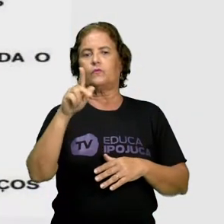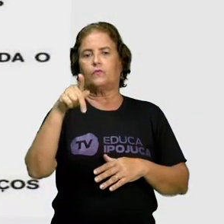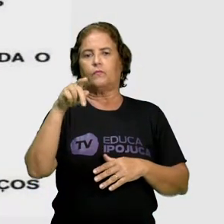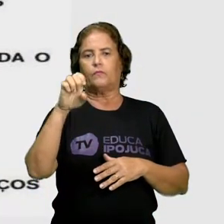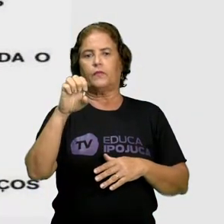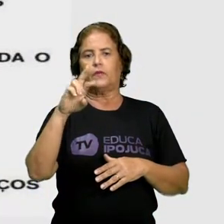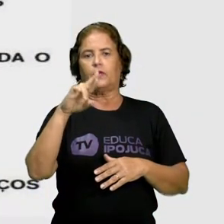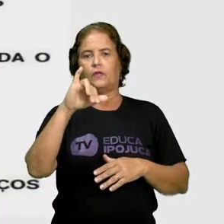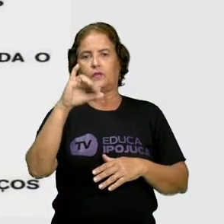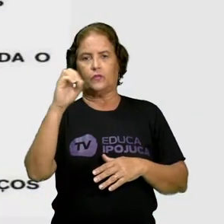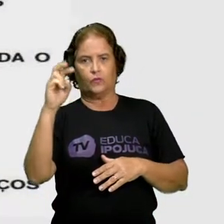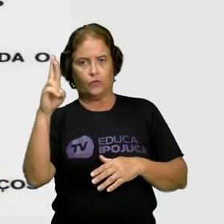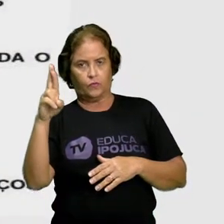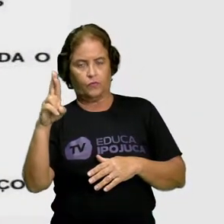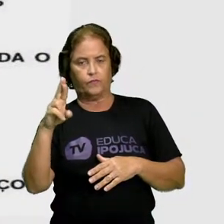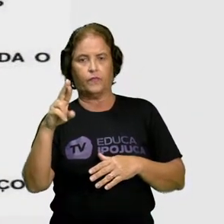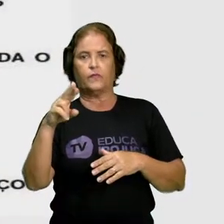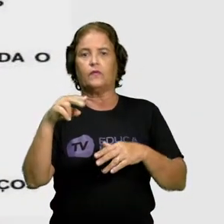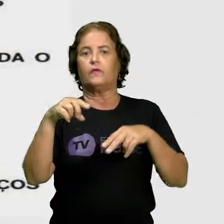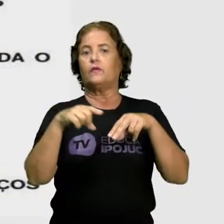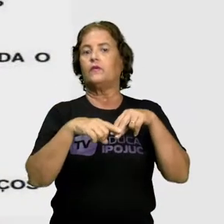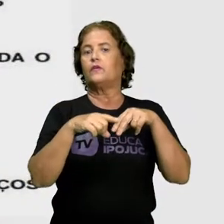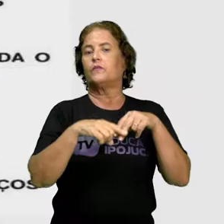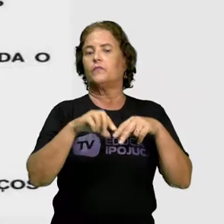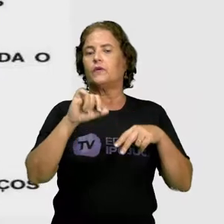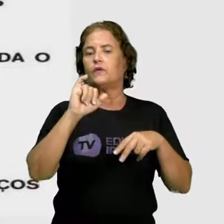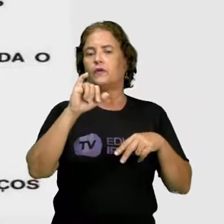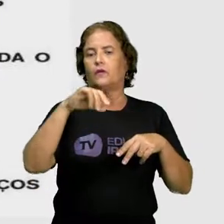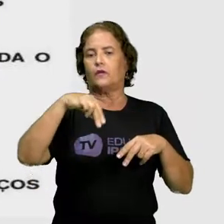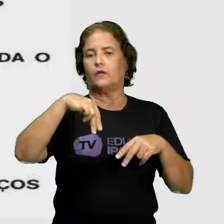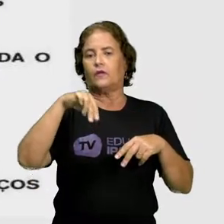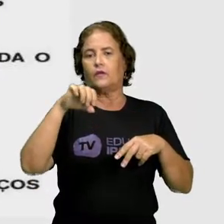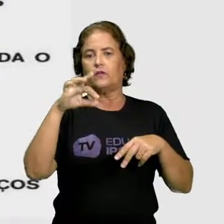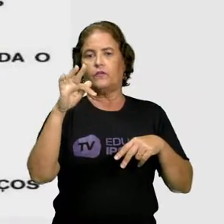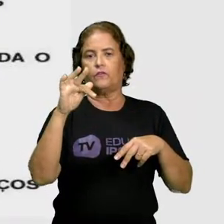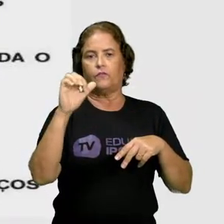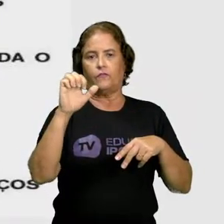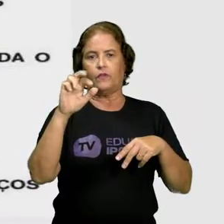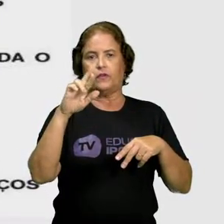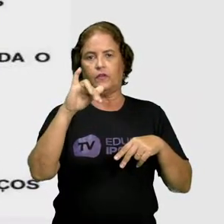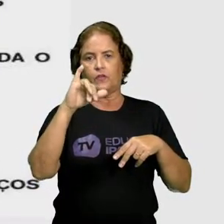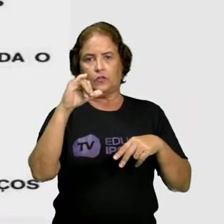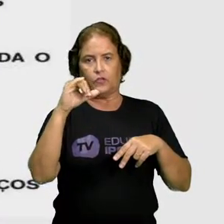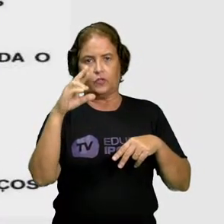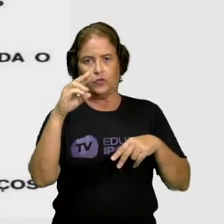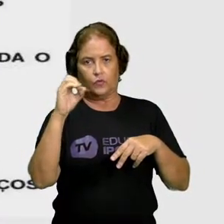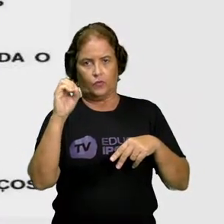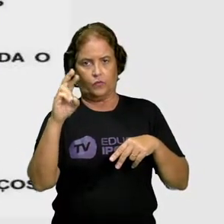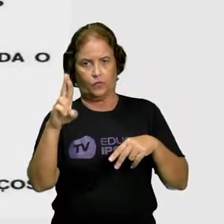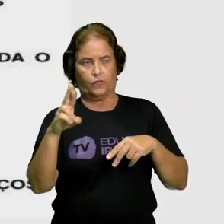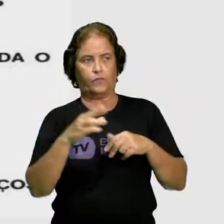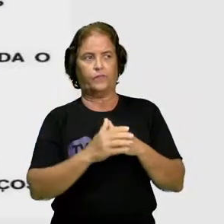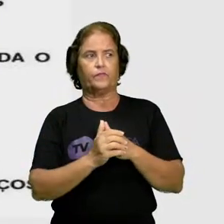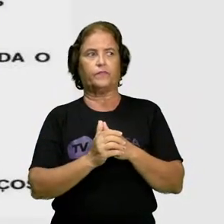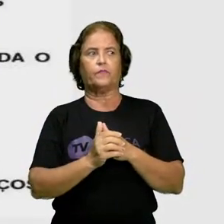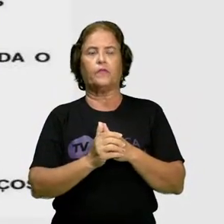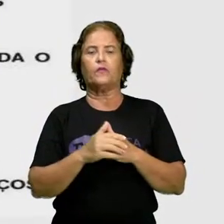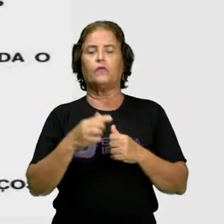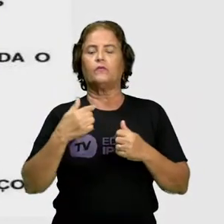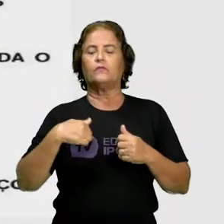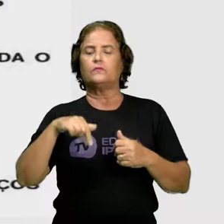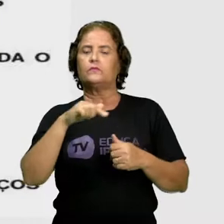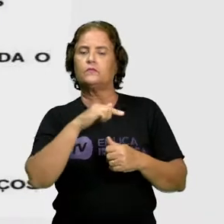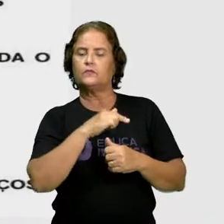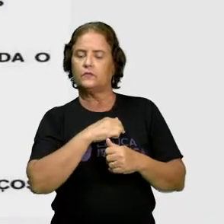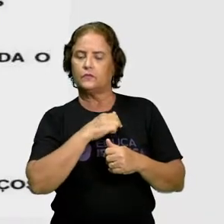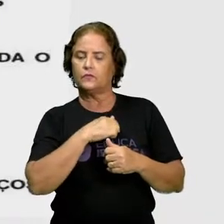aqui, nosso corpo. O nosso corpo, ele é formado por três partes, como eu falei para vocês